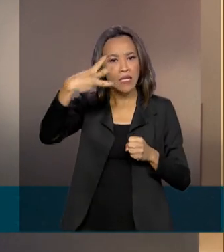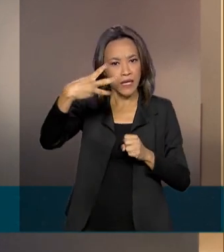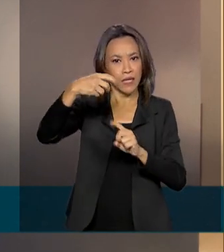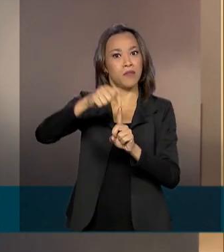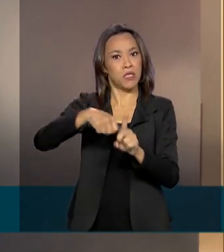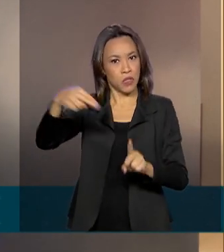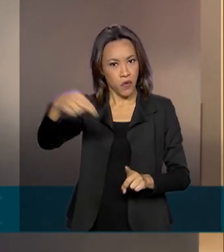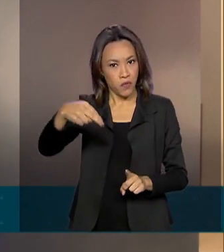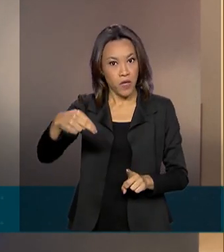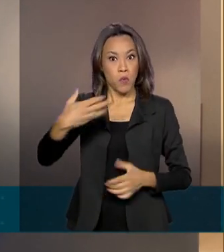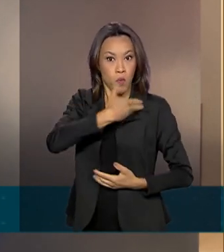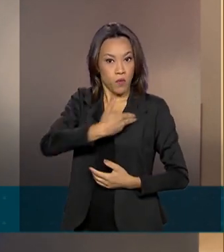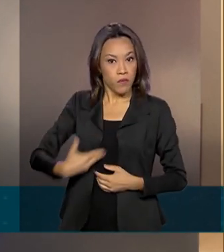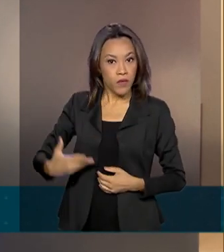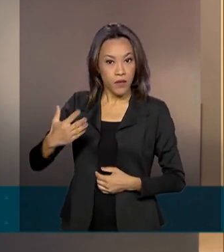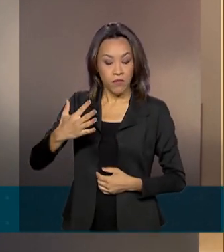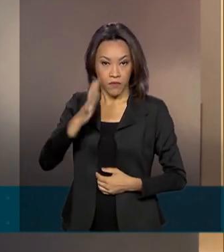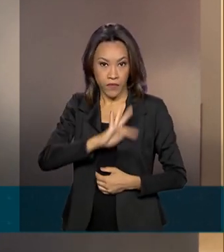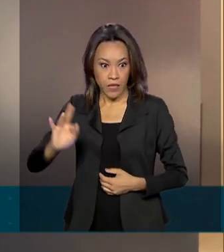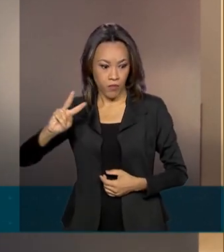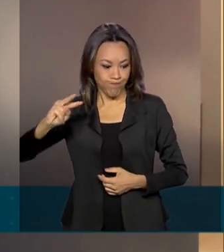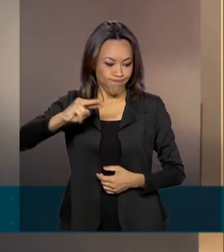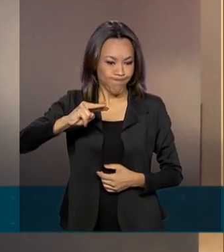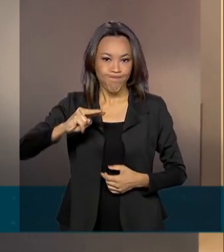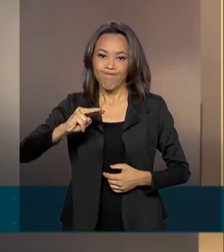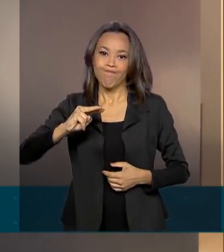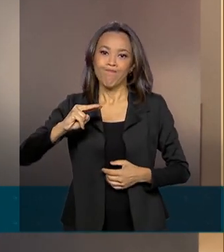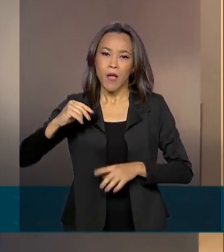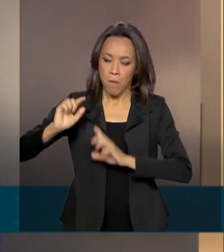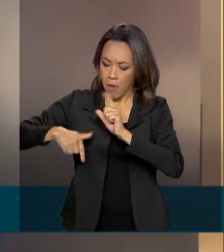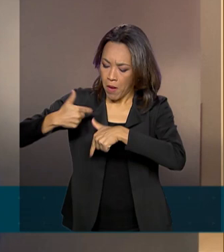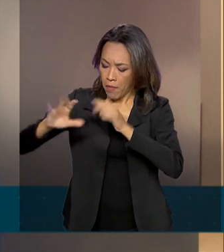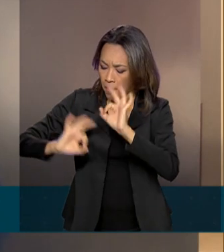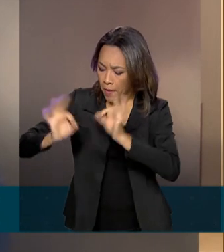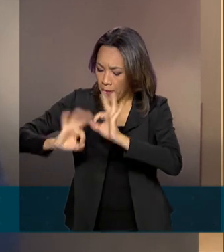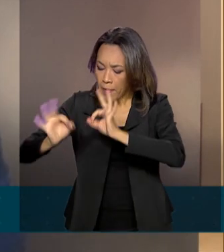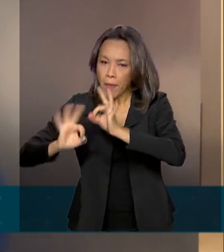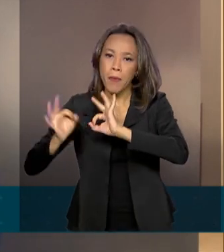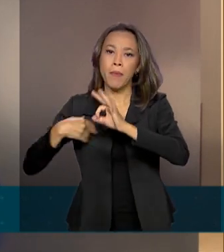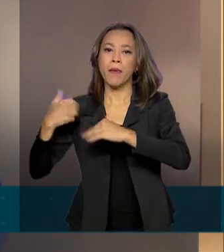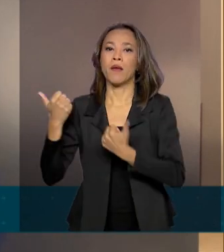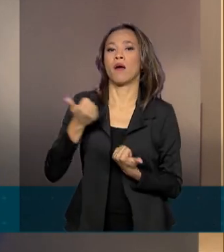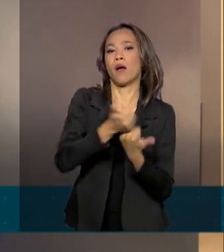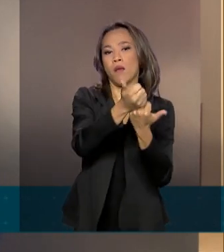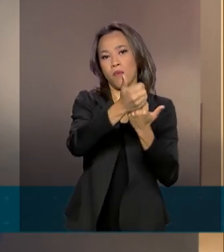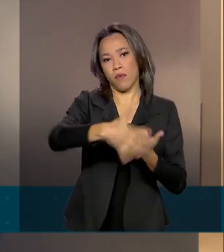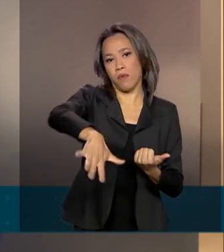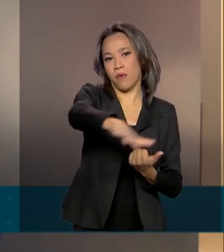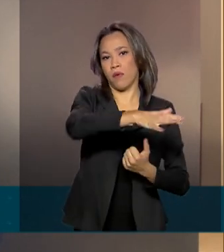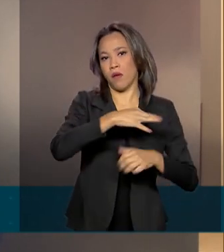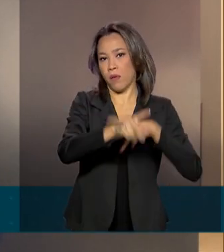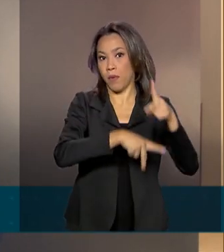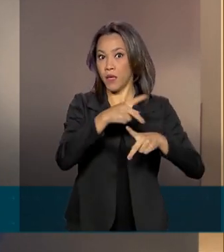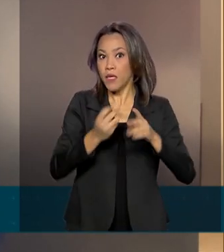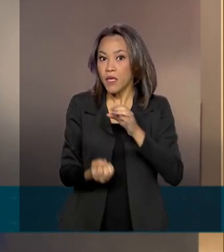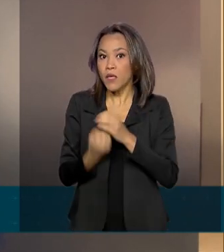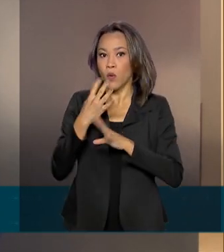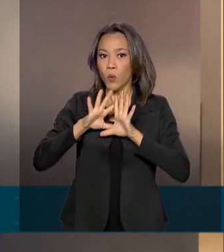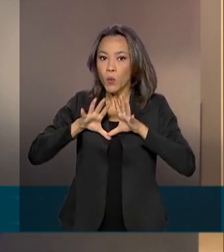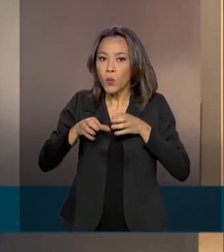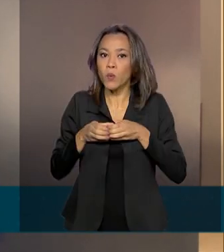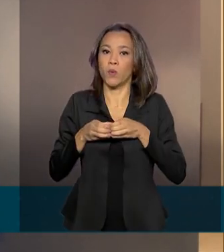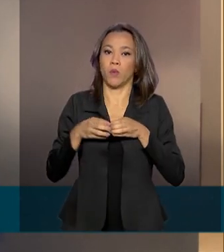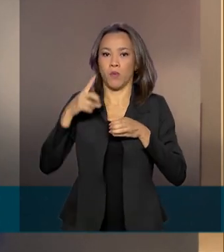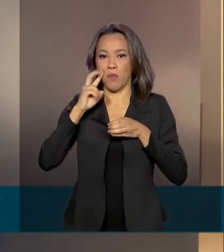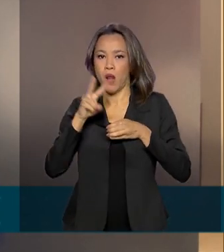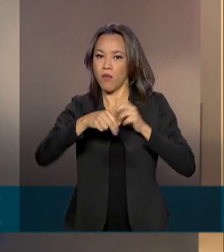federal fez uma força-tarefa para atender a população e criou um gabinete de crise. O Ministério do Desenvolvimento Regional